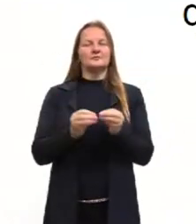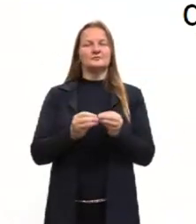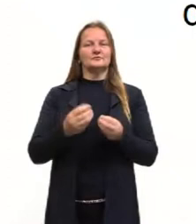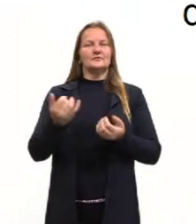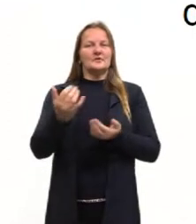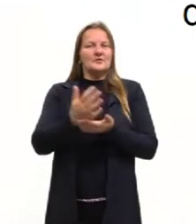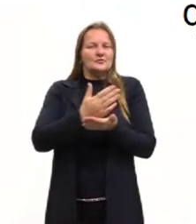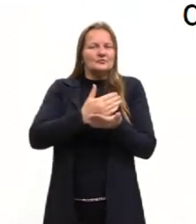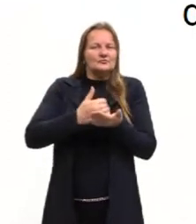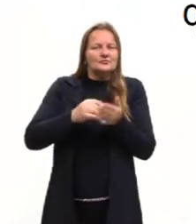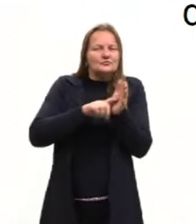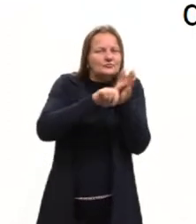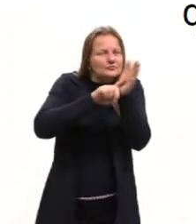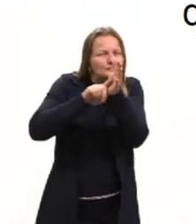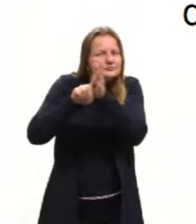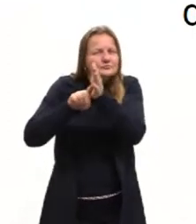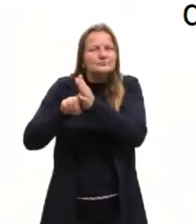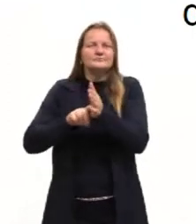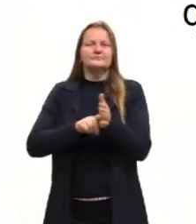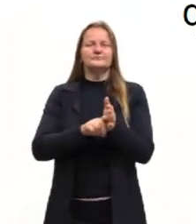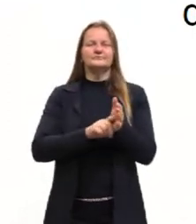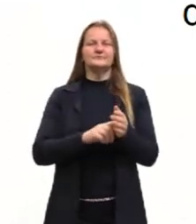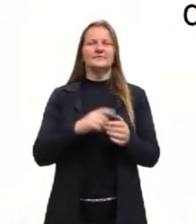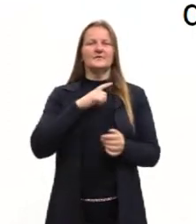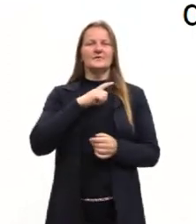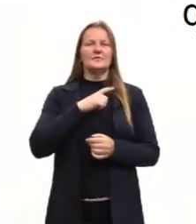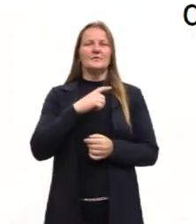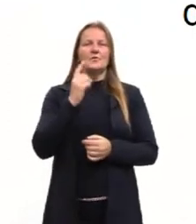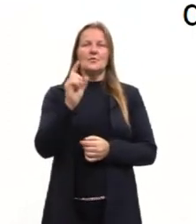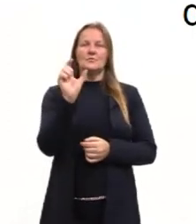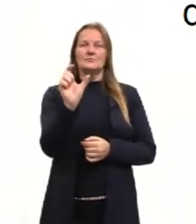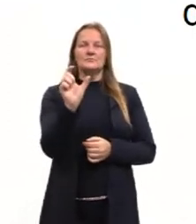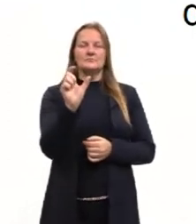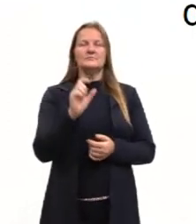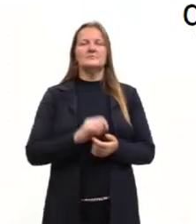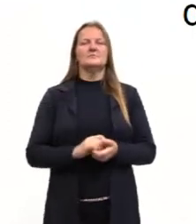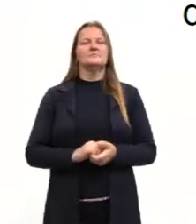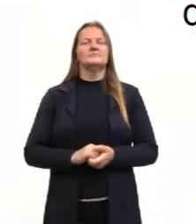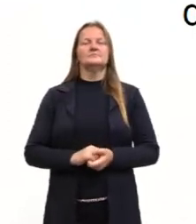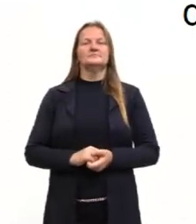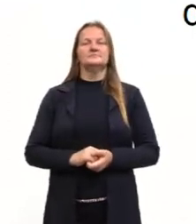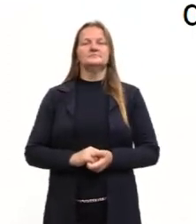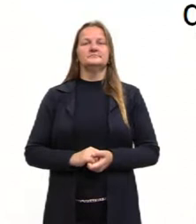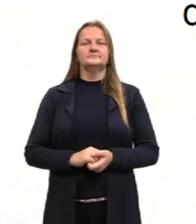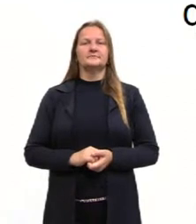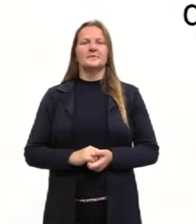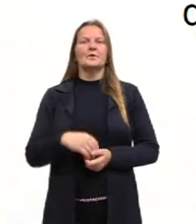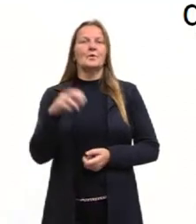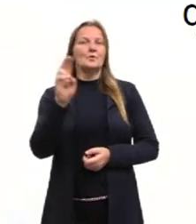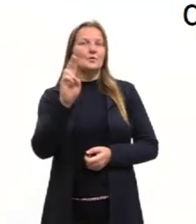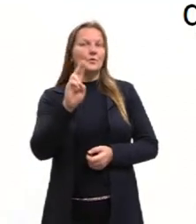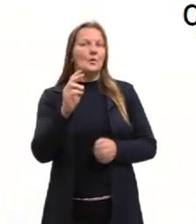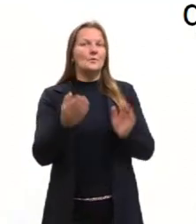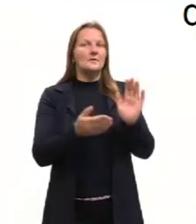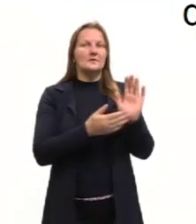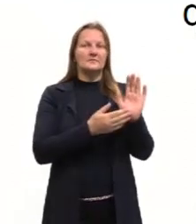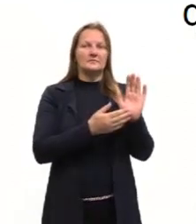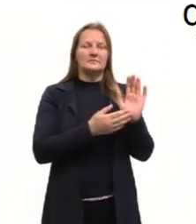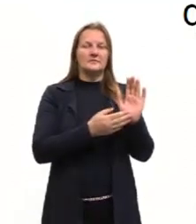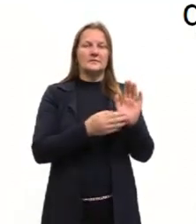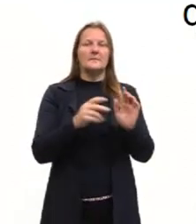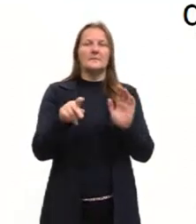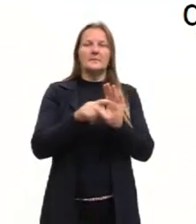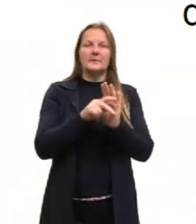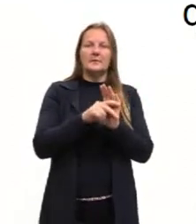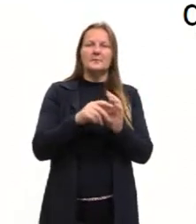que nós coletamos através de um único termo, um único valor. A nomenclatura dos valores, ela